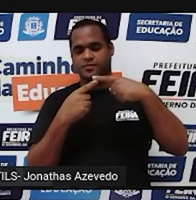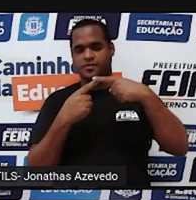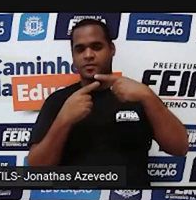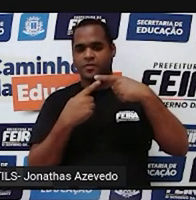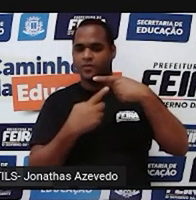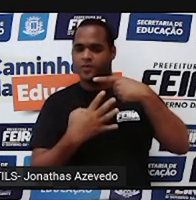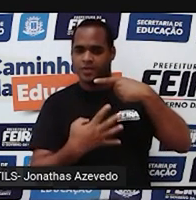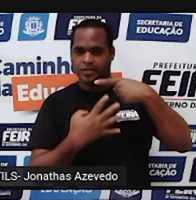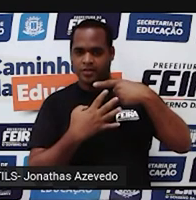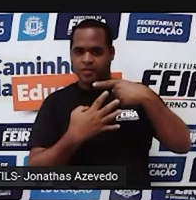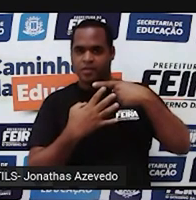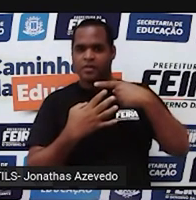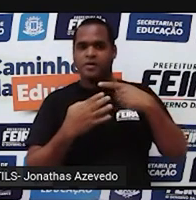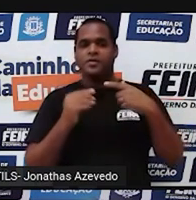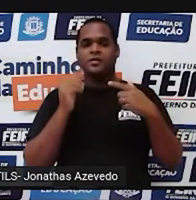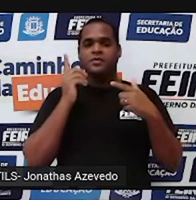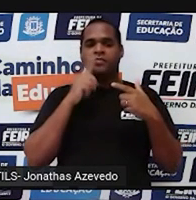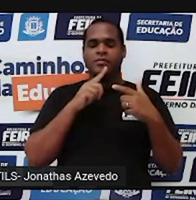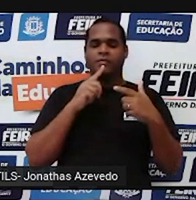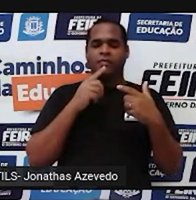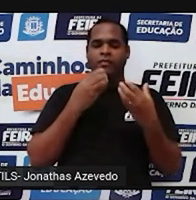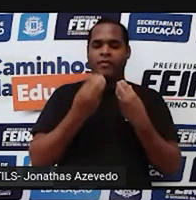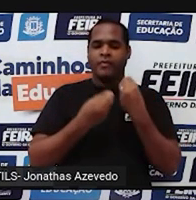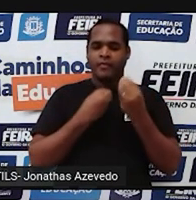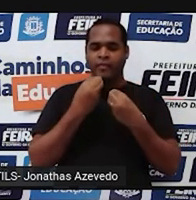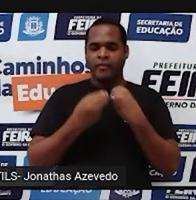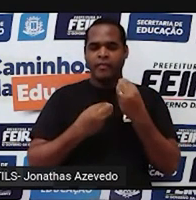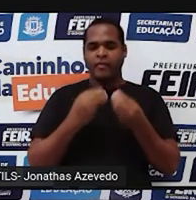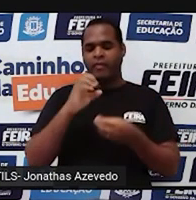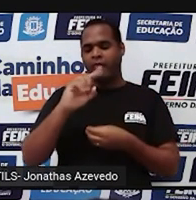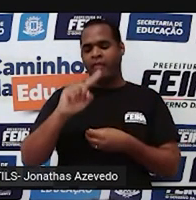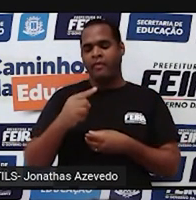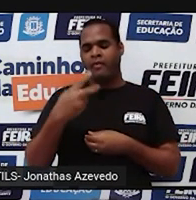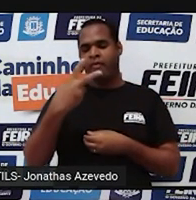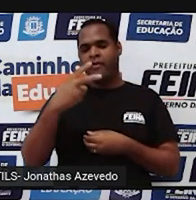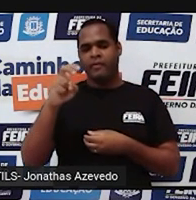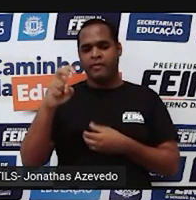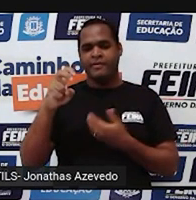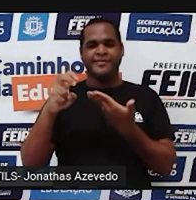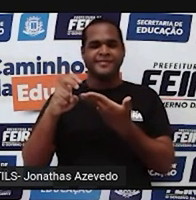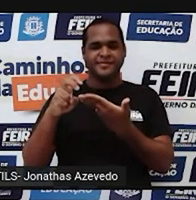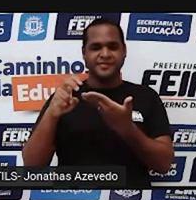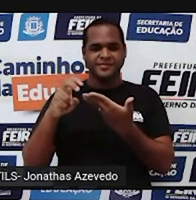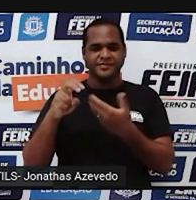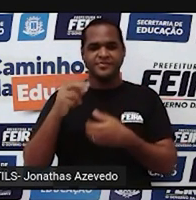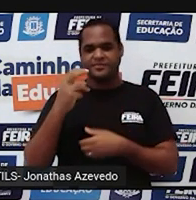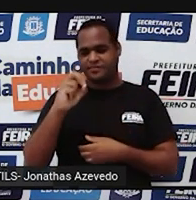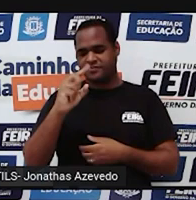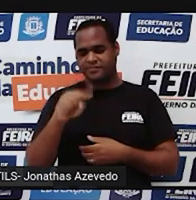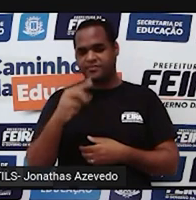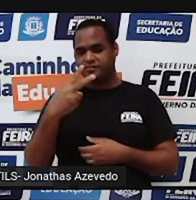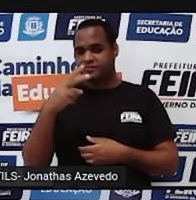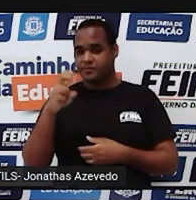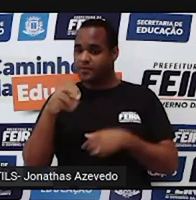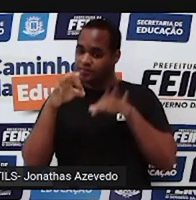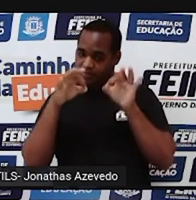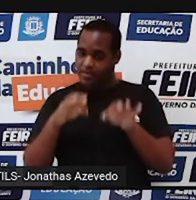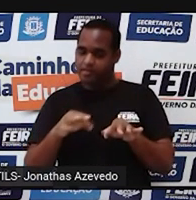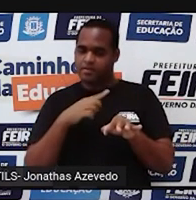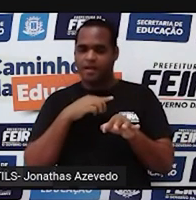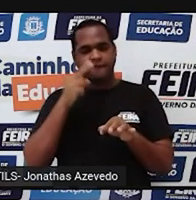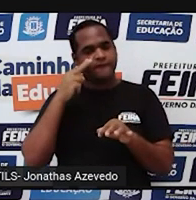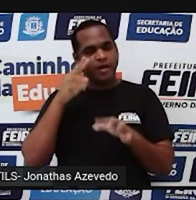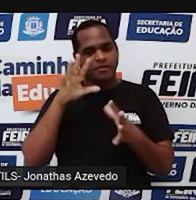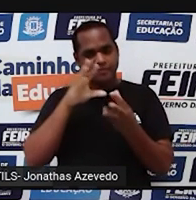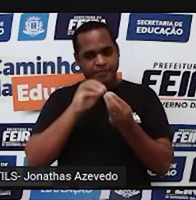embaixo, e quando a gente fizer isso, vai dar 0,25, ou a forma correta de ler,